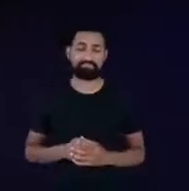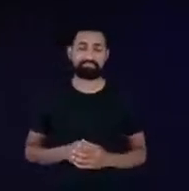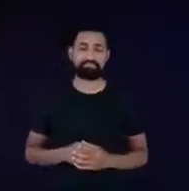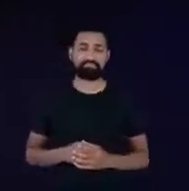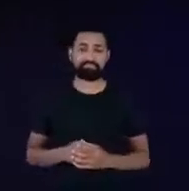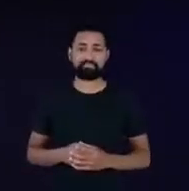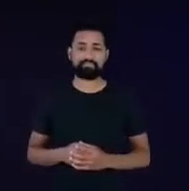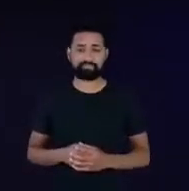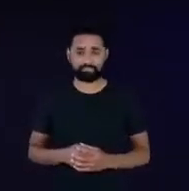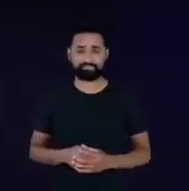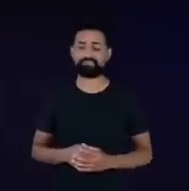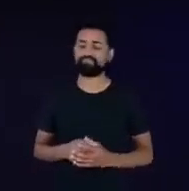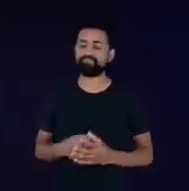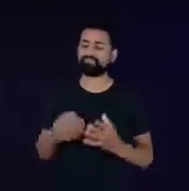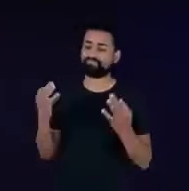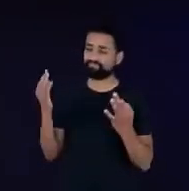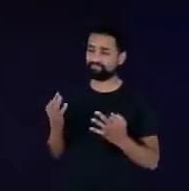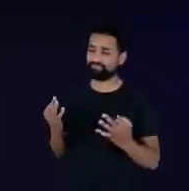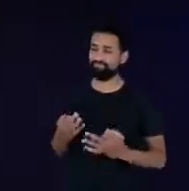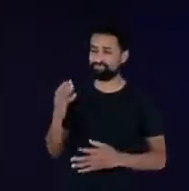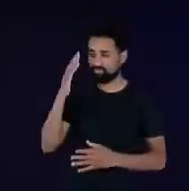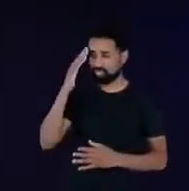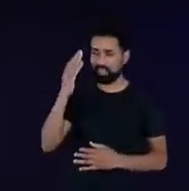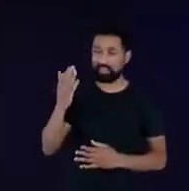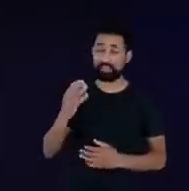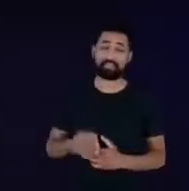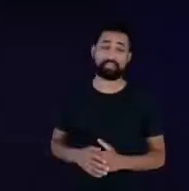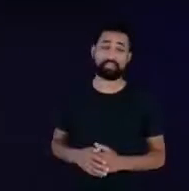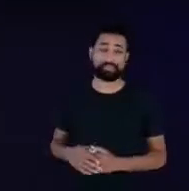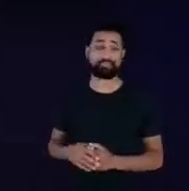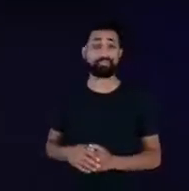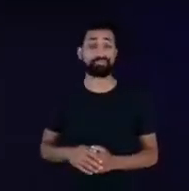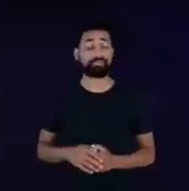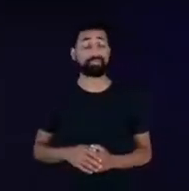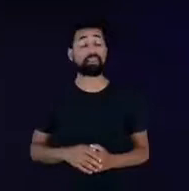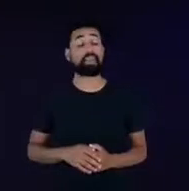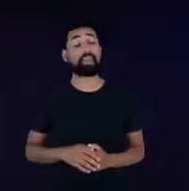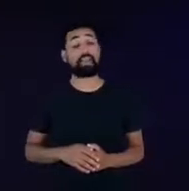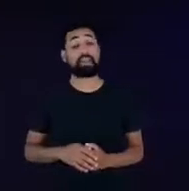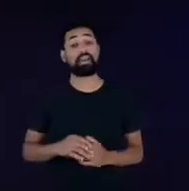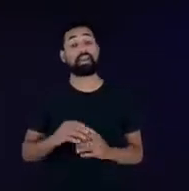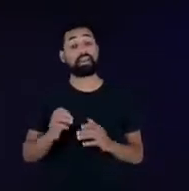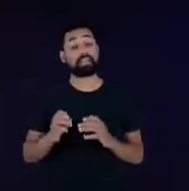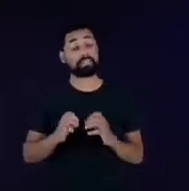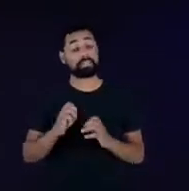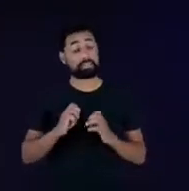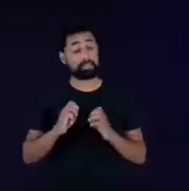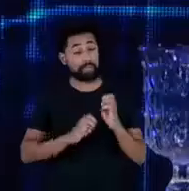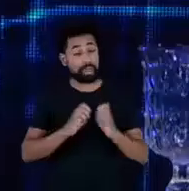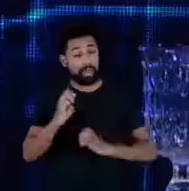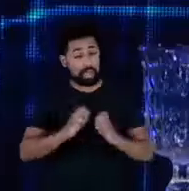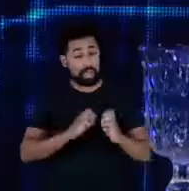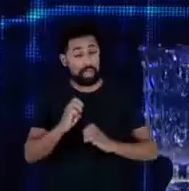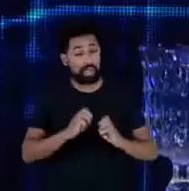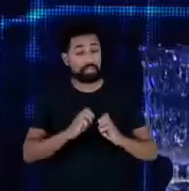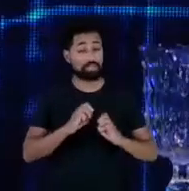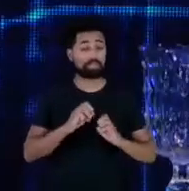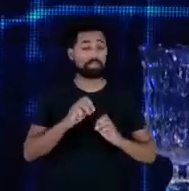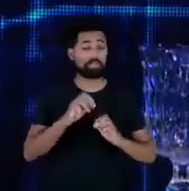excelente Nacife muito obrigada as empresas que projetam e implementam o